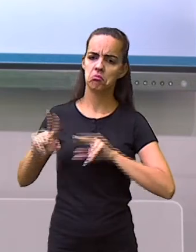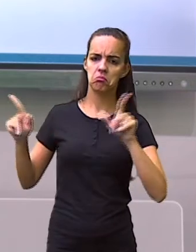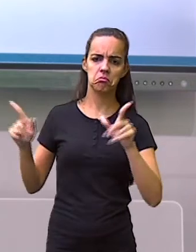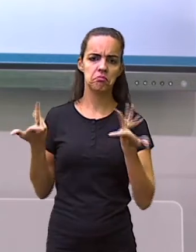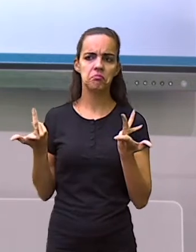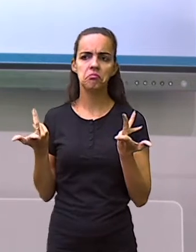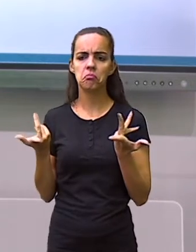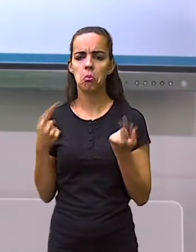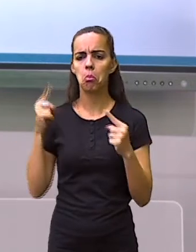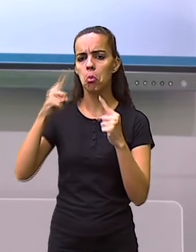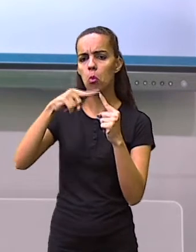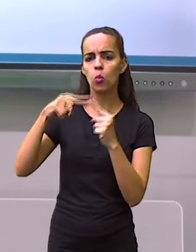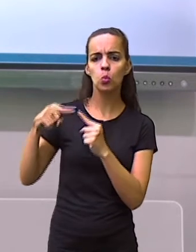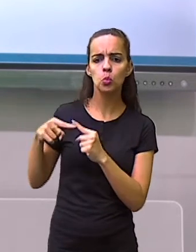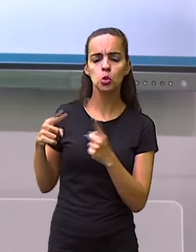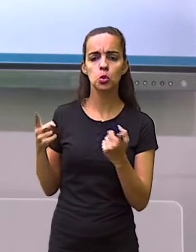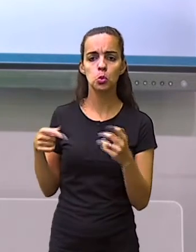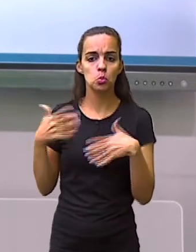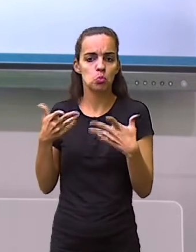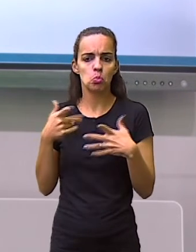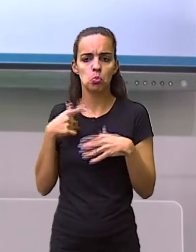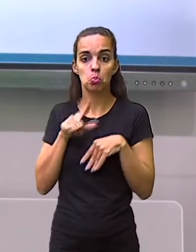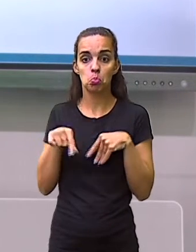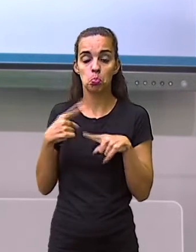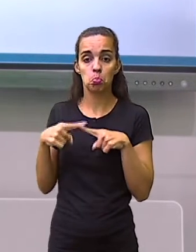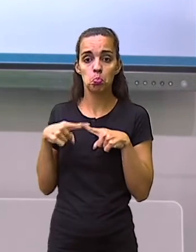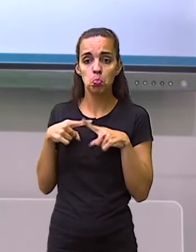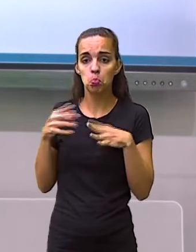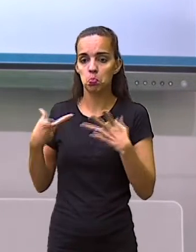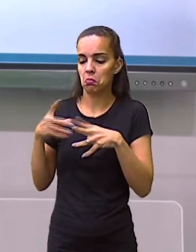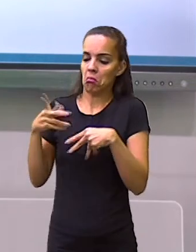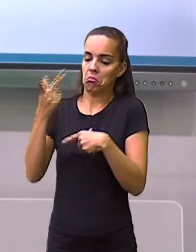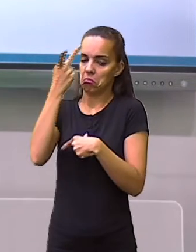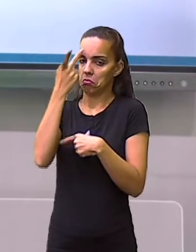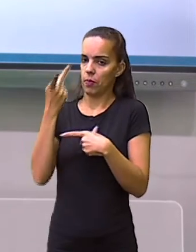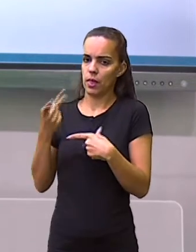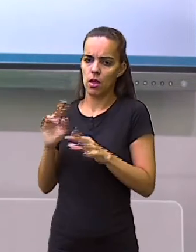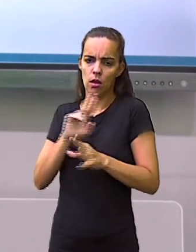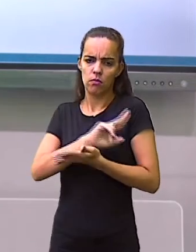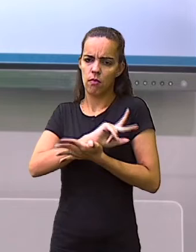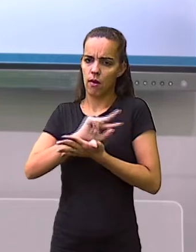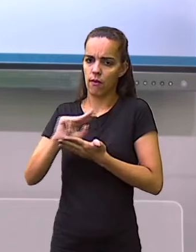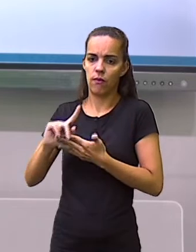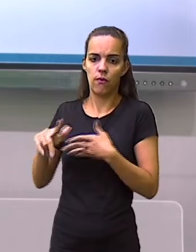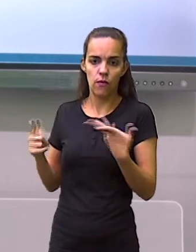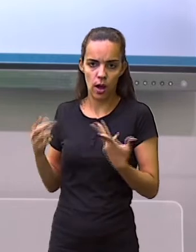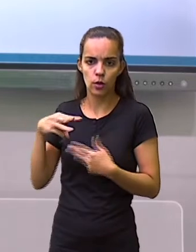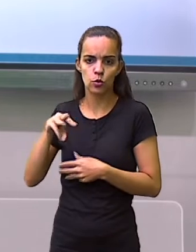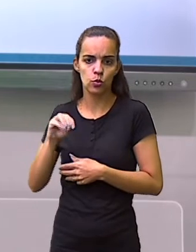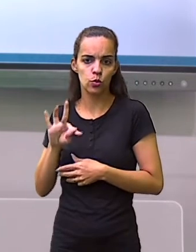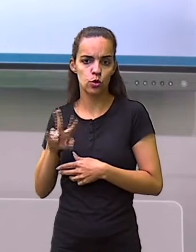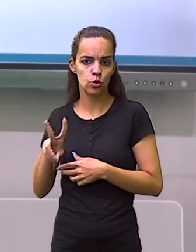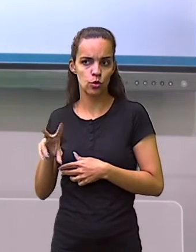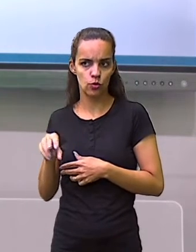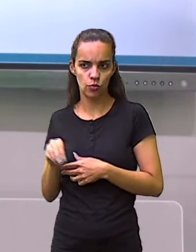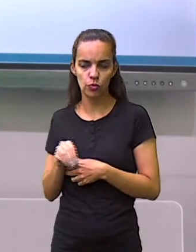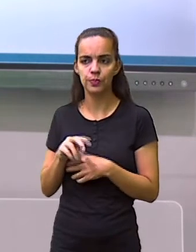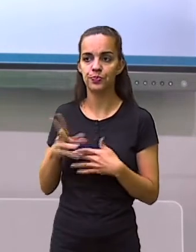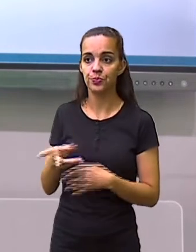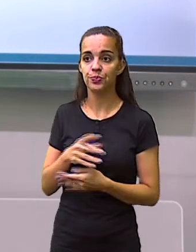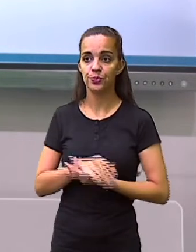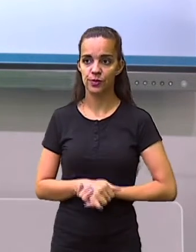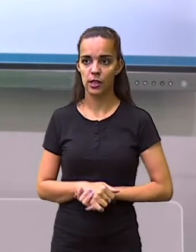motivos, diferentes naturezas, porque ele quer conhecer outra área ou para trabalhar durante determinado período.